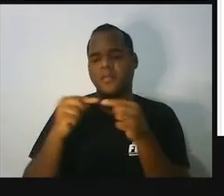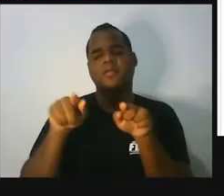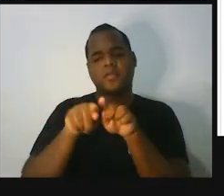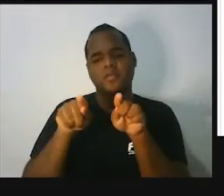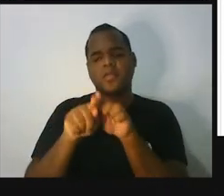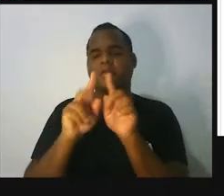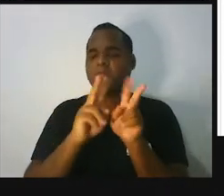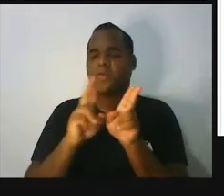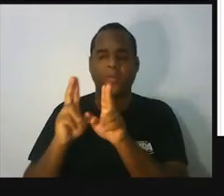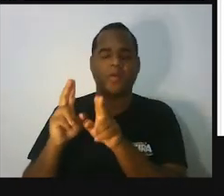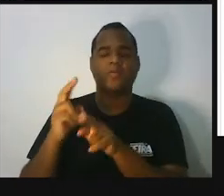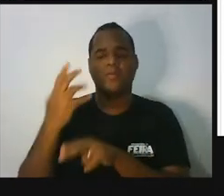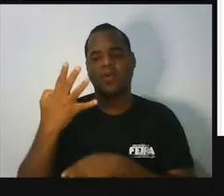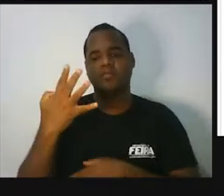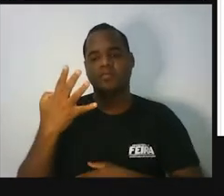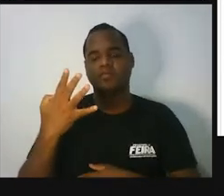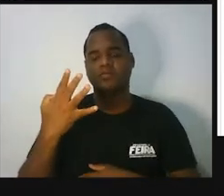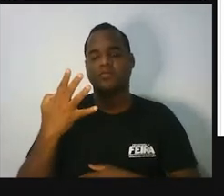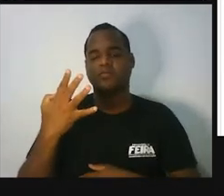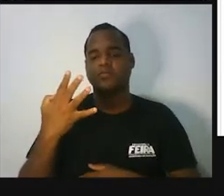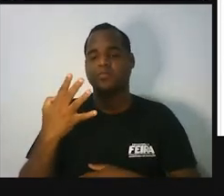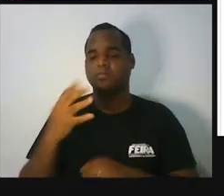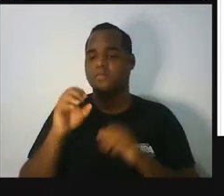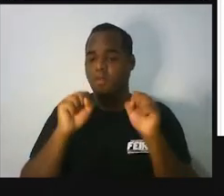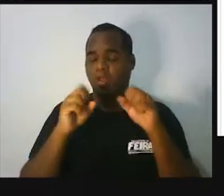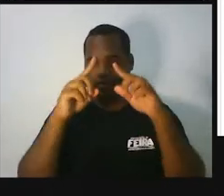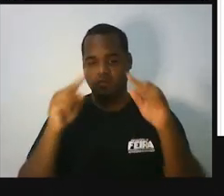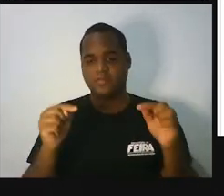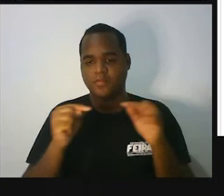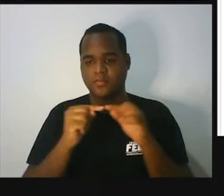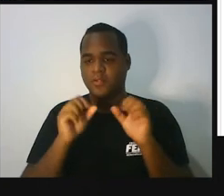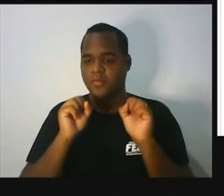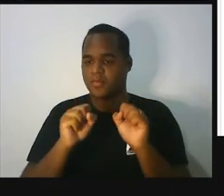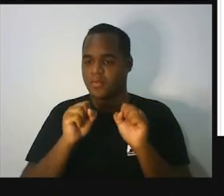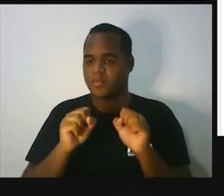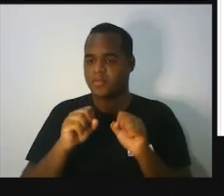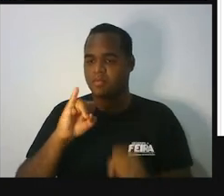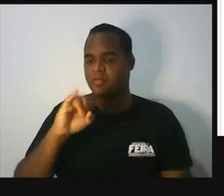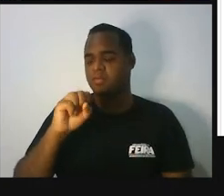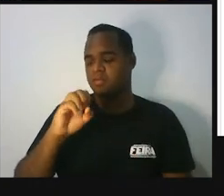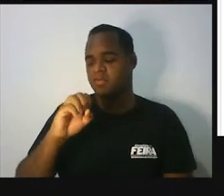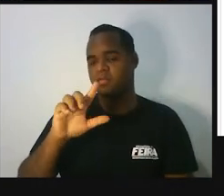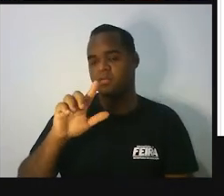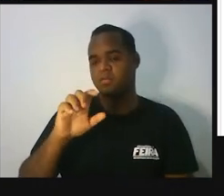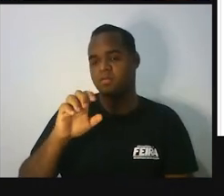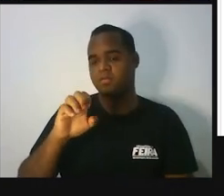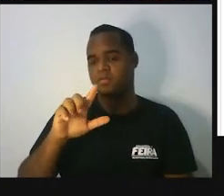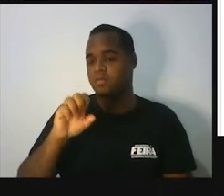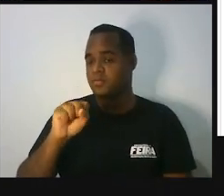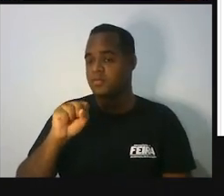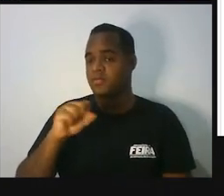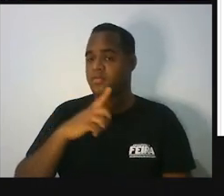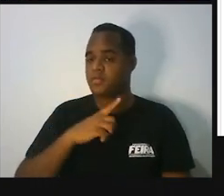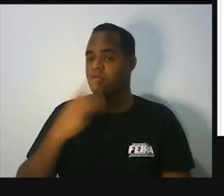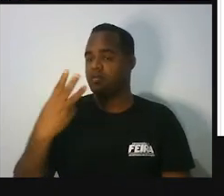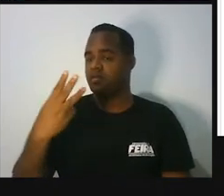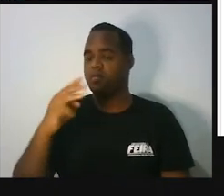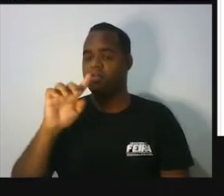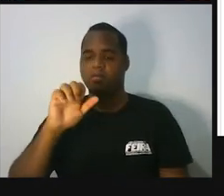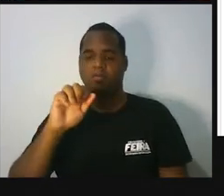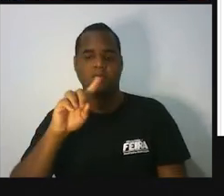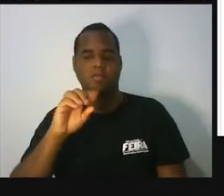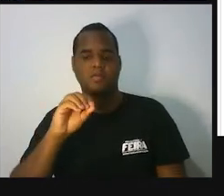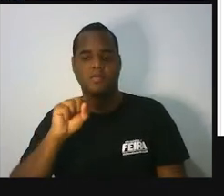certo? Por que esse triângulo pode ser chamado de isósceles também? Porque se ele tem três lados com o mesmo